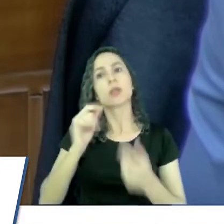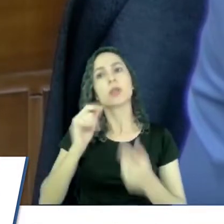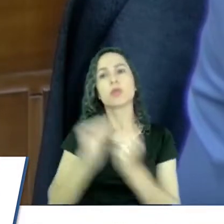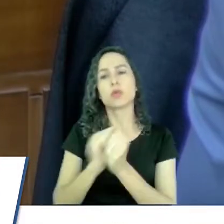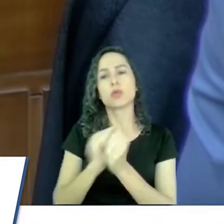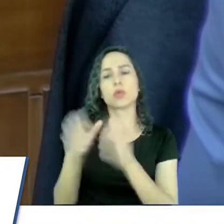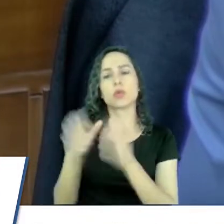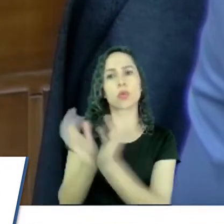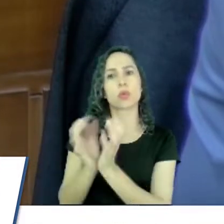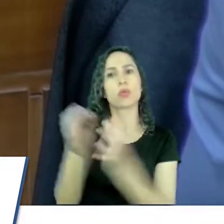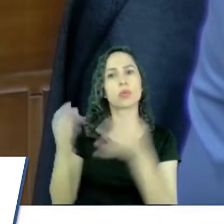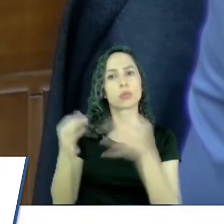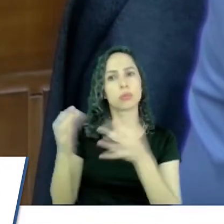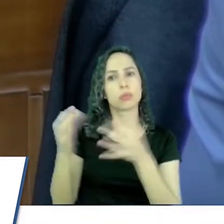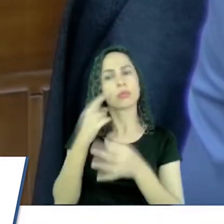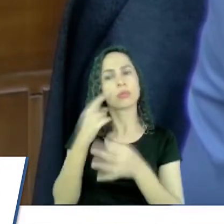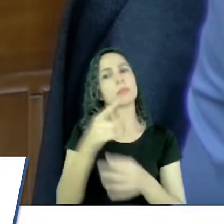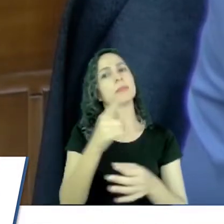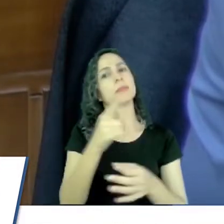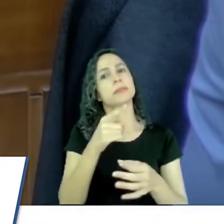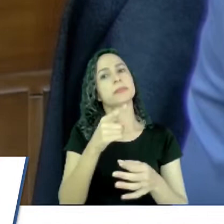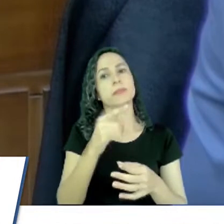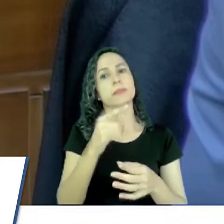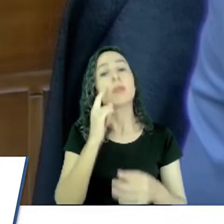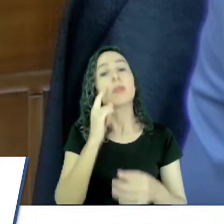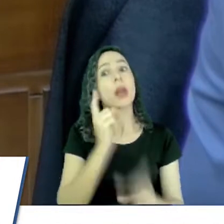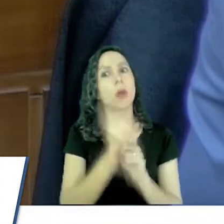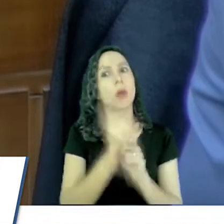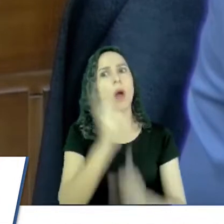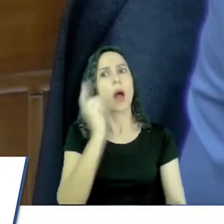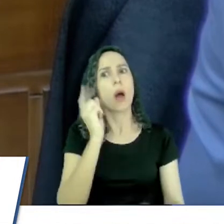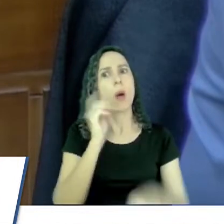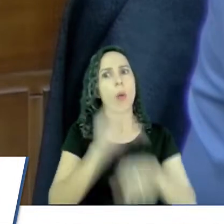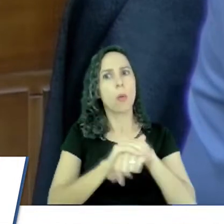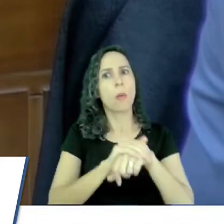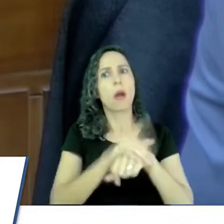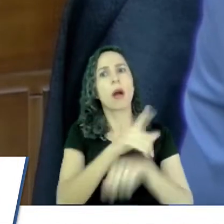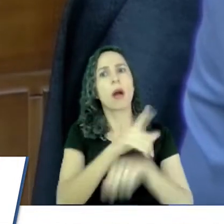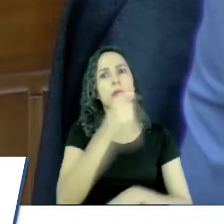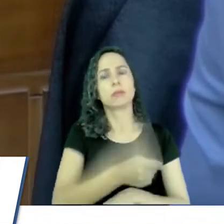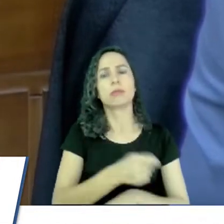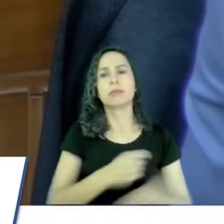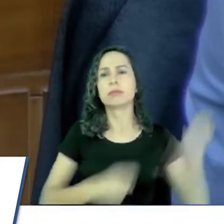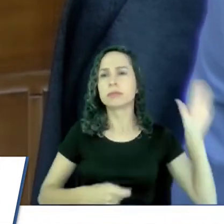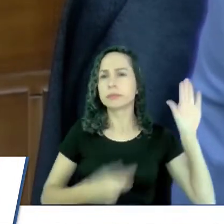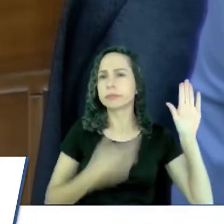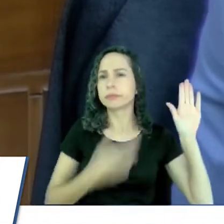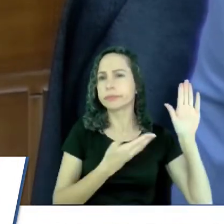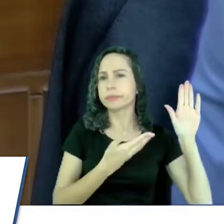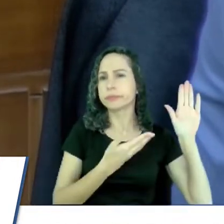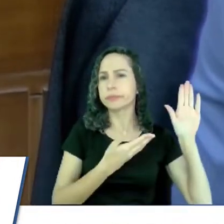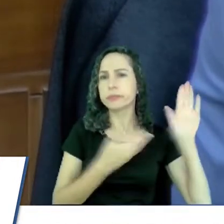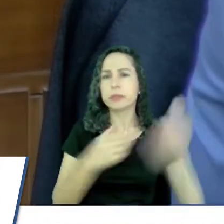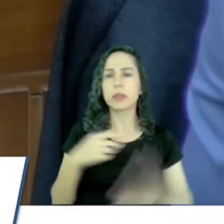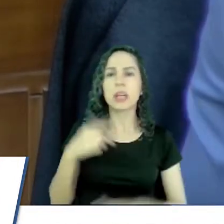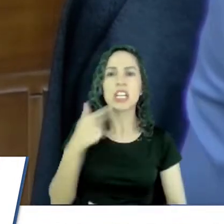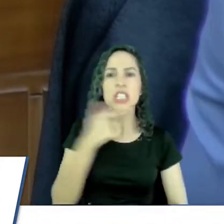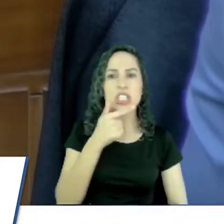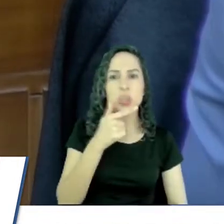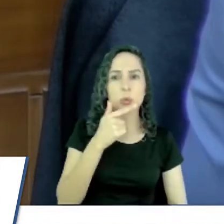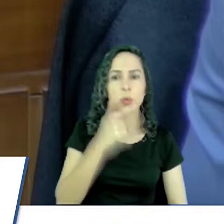acredito que os culpados serão punidos. Uma parte, senhor presidente. Com a palavra, vereador Gilson Pelisado.